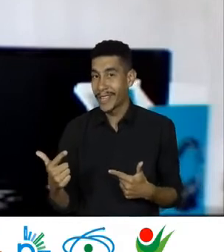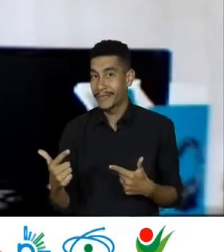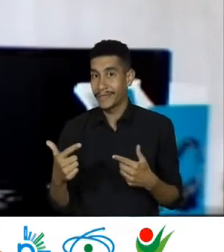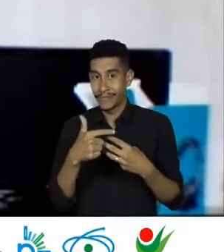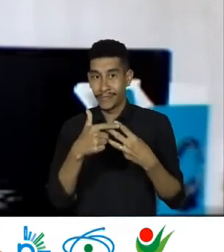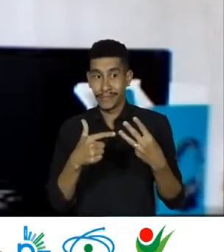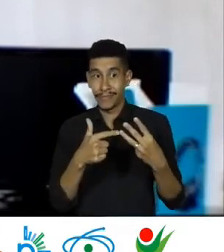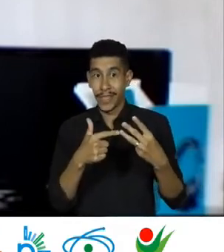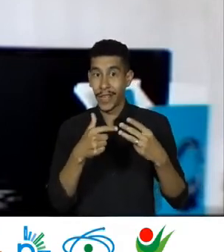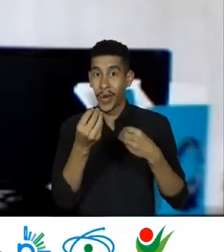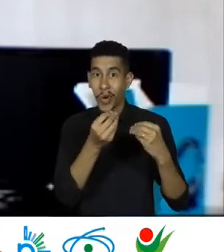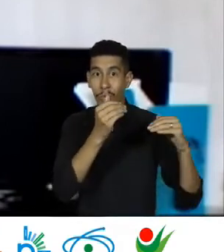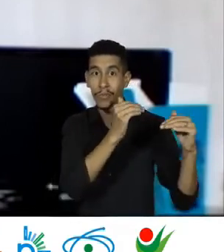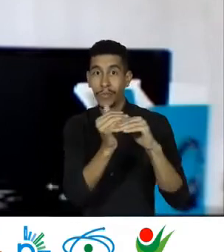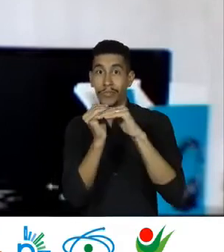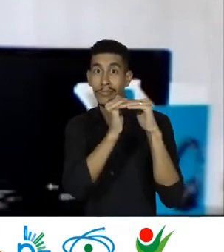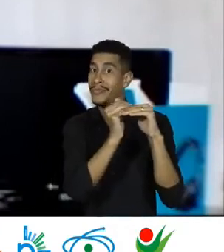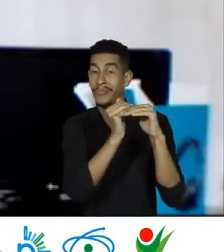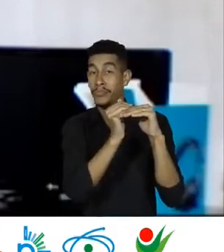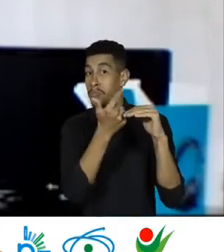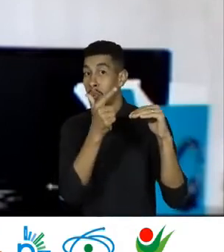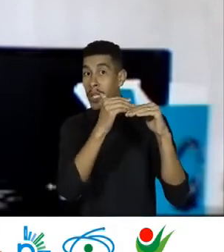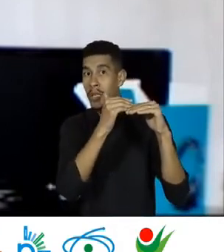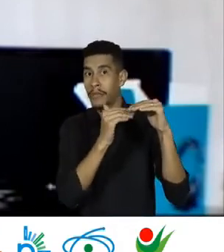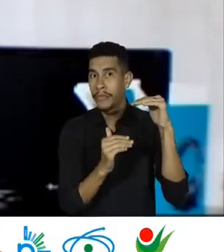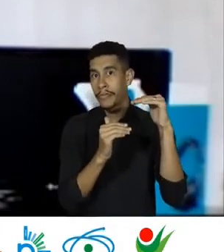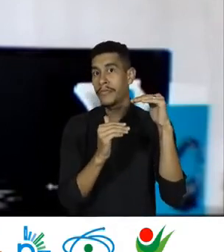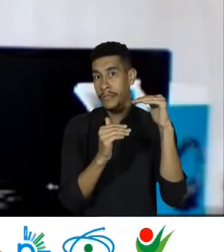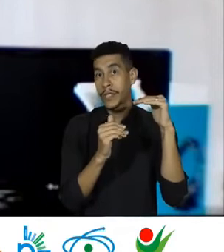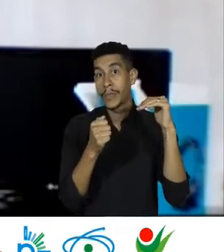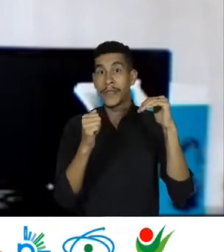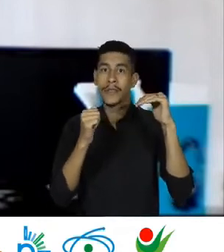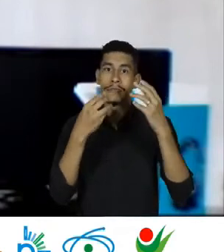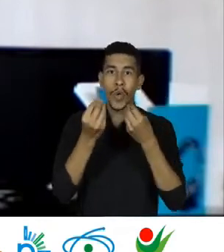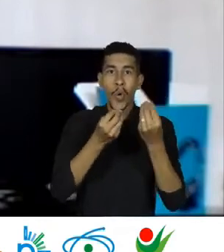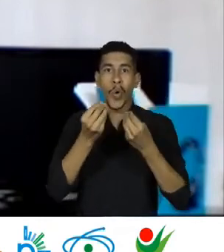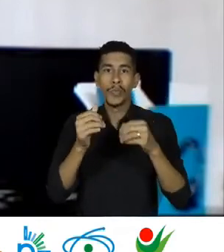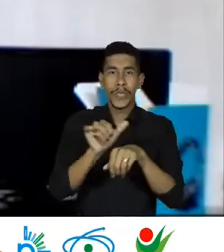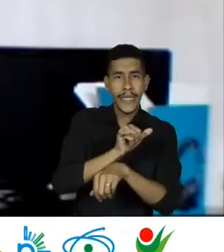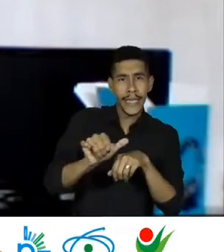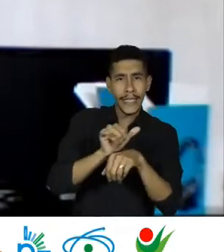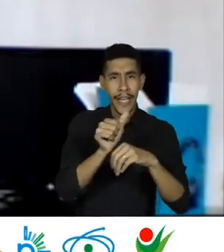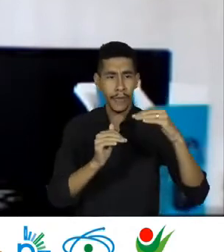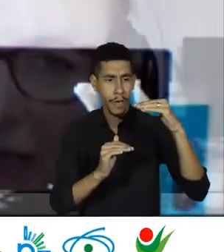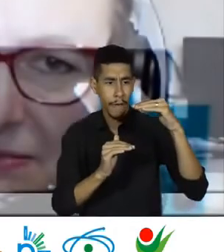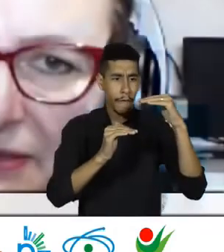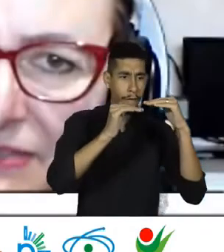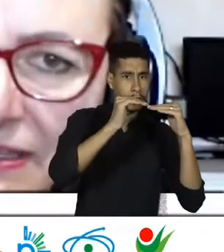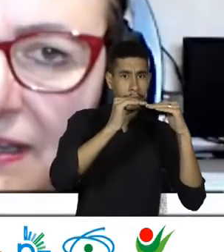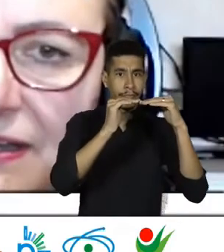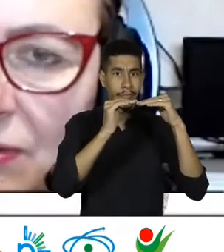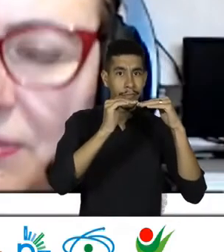há igualdade Que resista Essas dificuldades Você vai ter que criar Situações de equidade Ou seja Dar uma garantia mínima Para que esse indivíduo